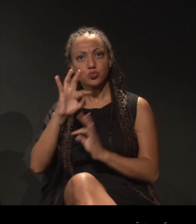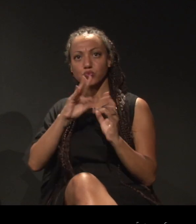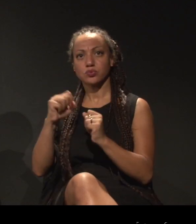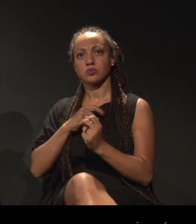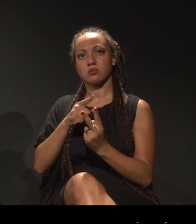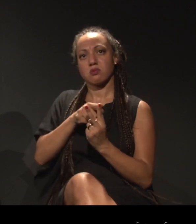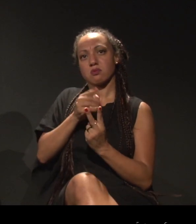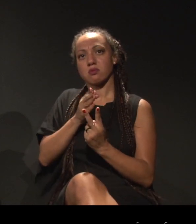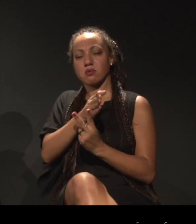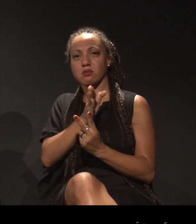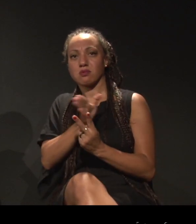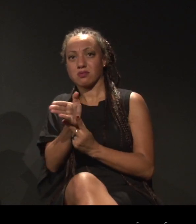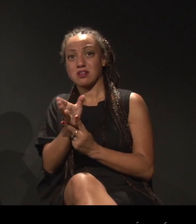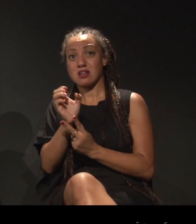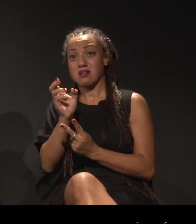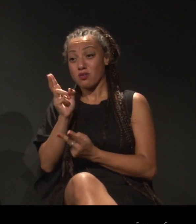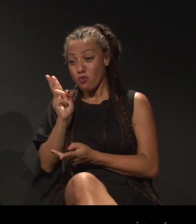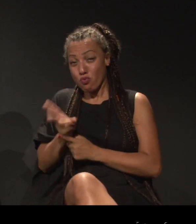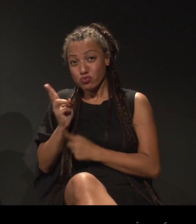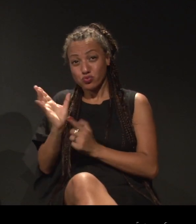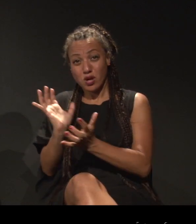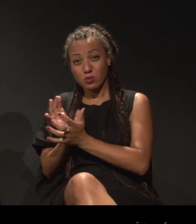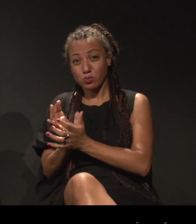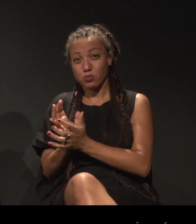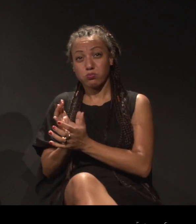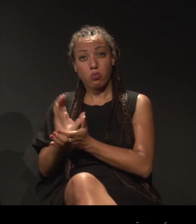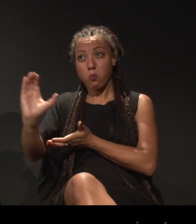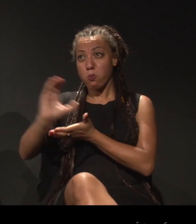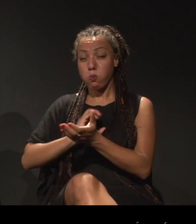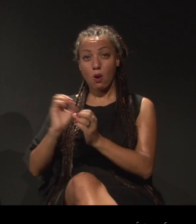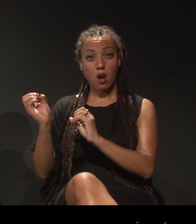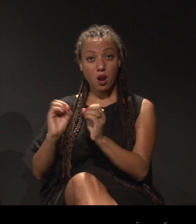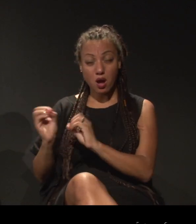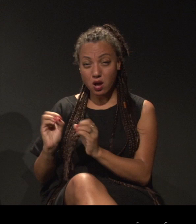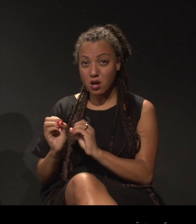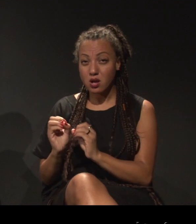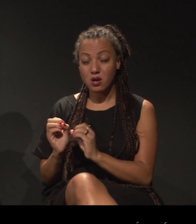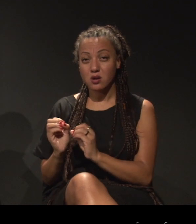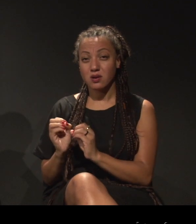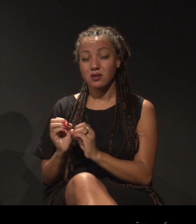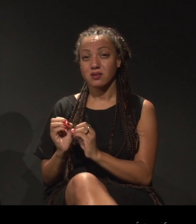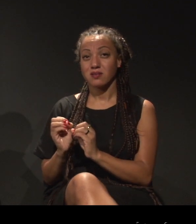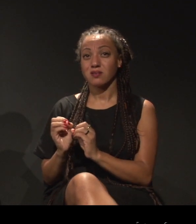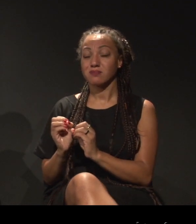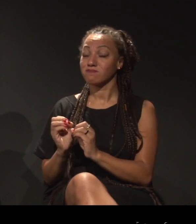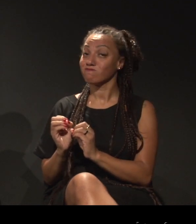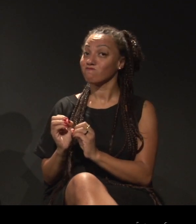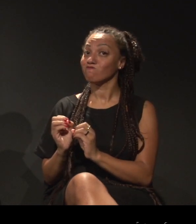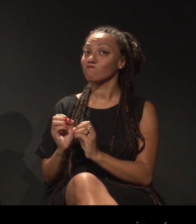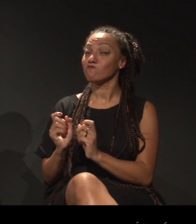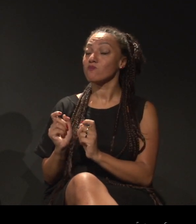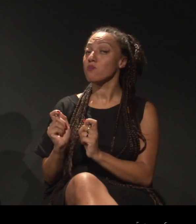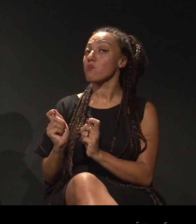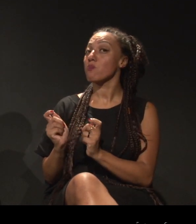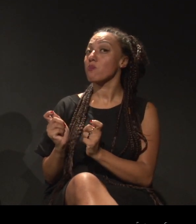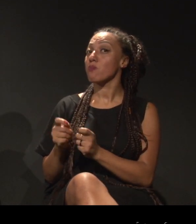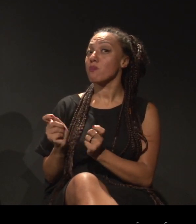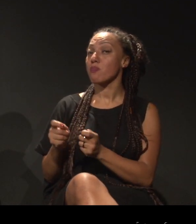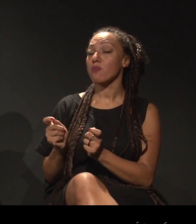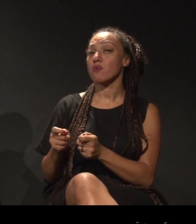essa sobrevivência sem edital ou qualquer tipo de subsídio público pode também ser